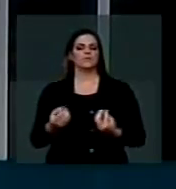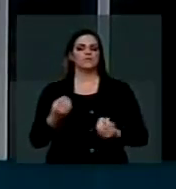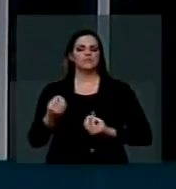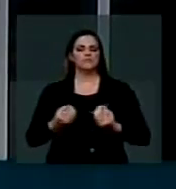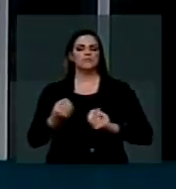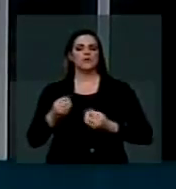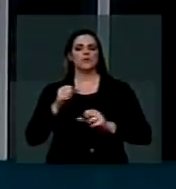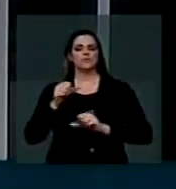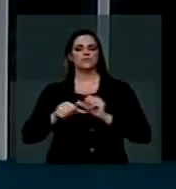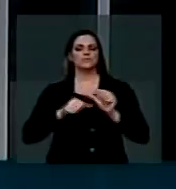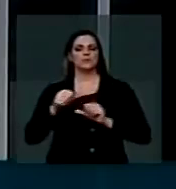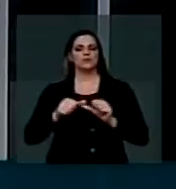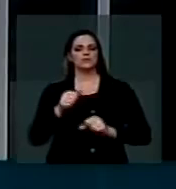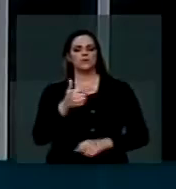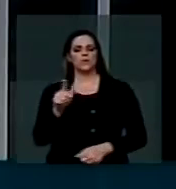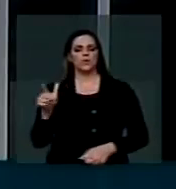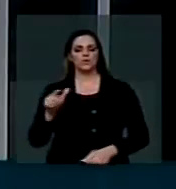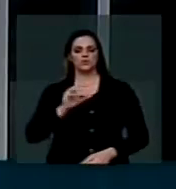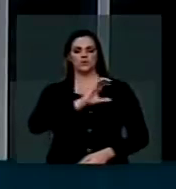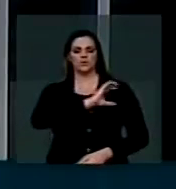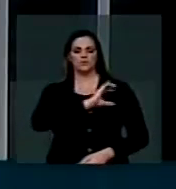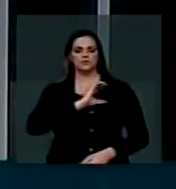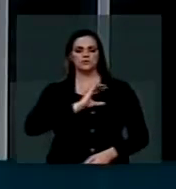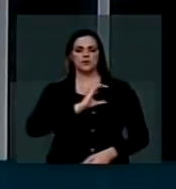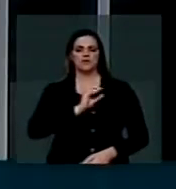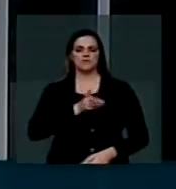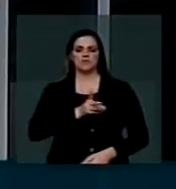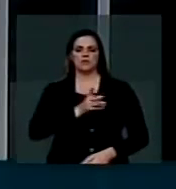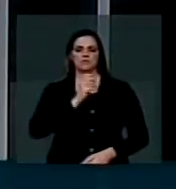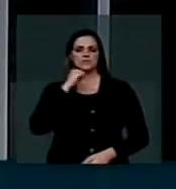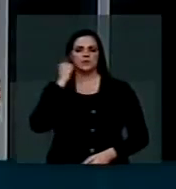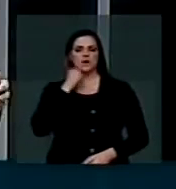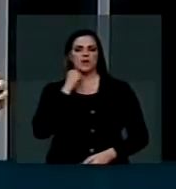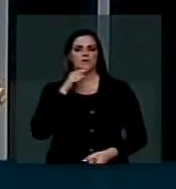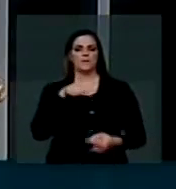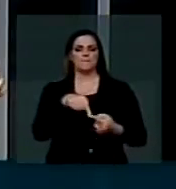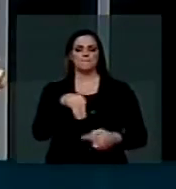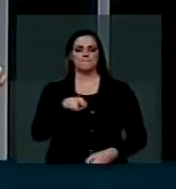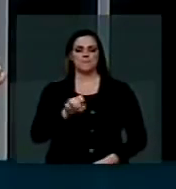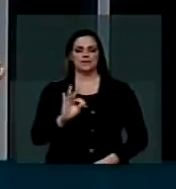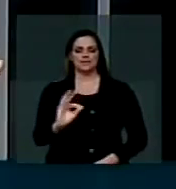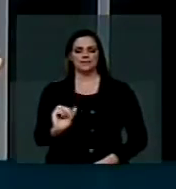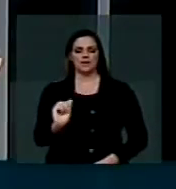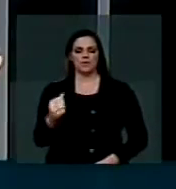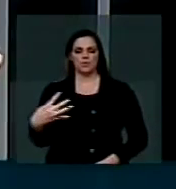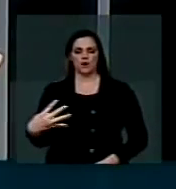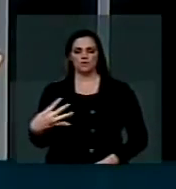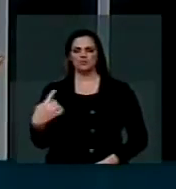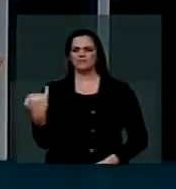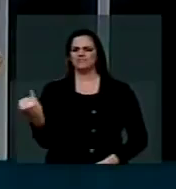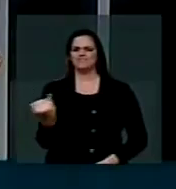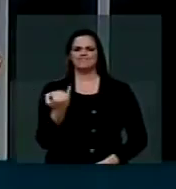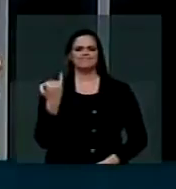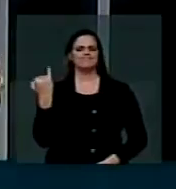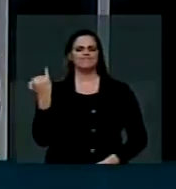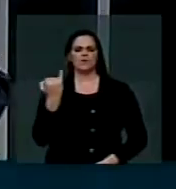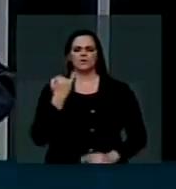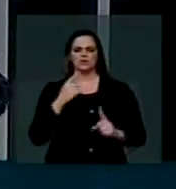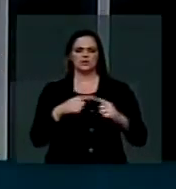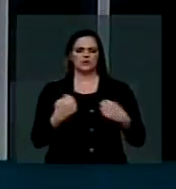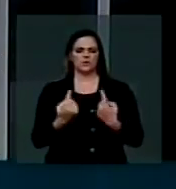por outras comissões no Senado da Meta 4. Essa audiência foi uma audiência extremamente produtiva,